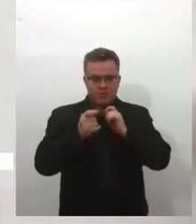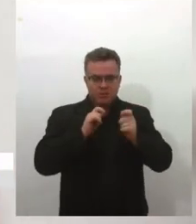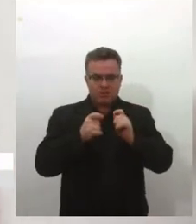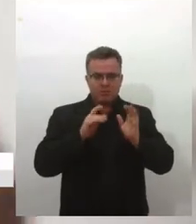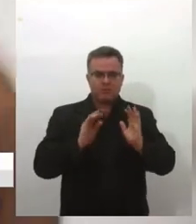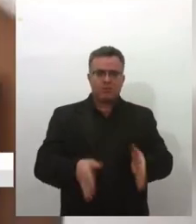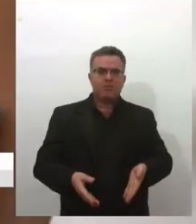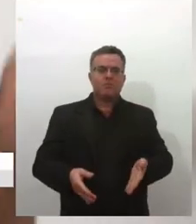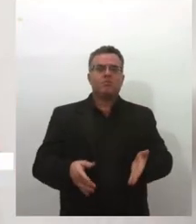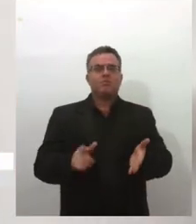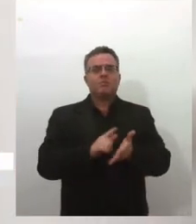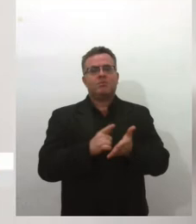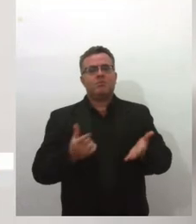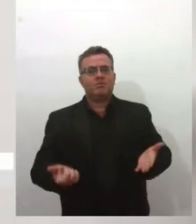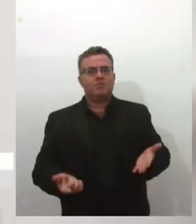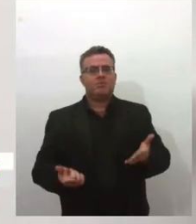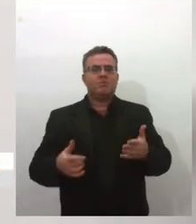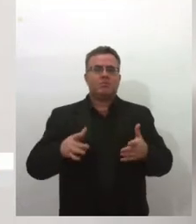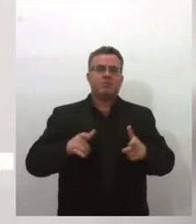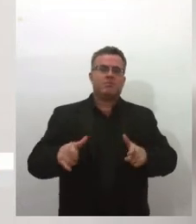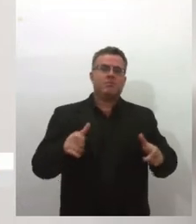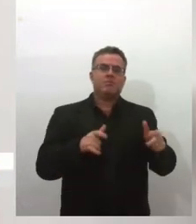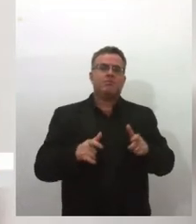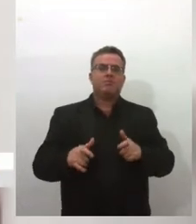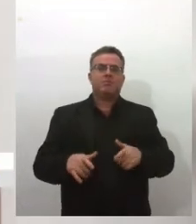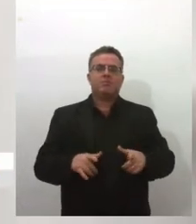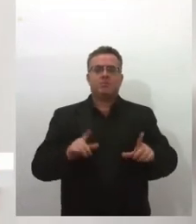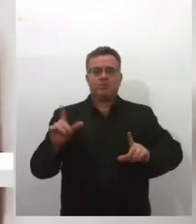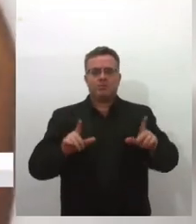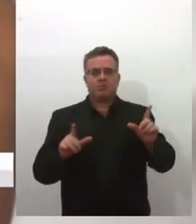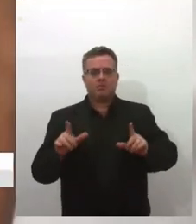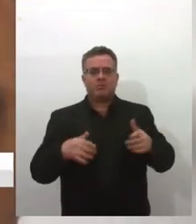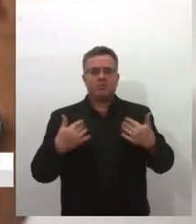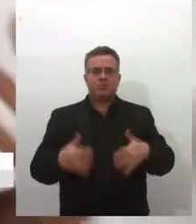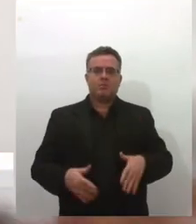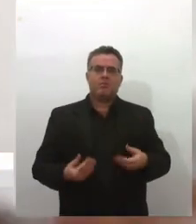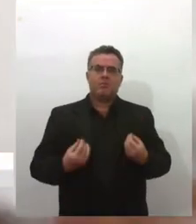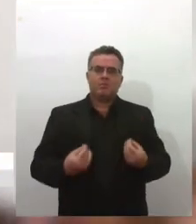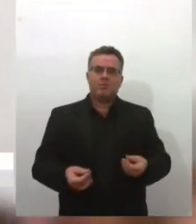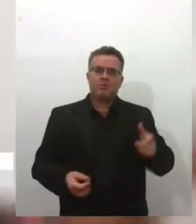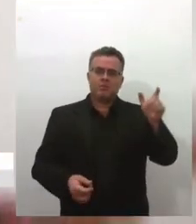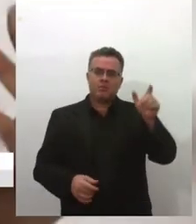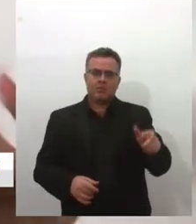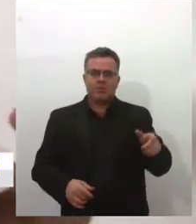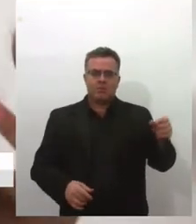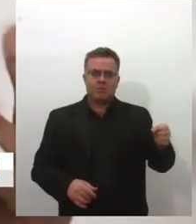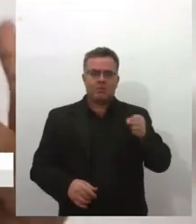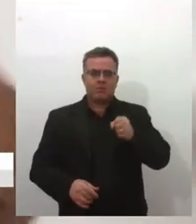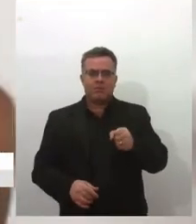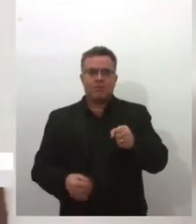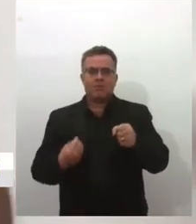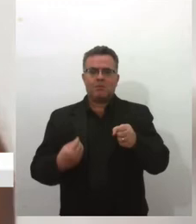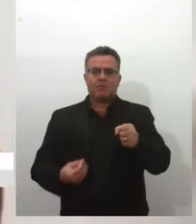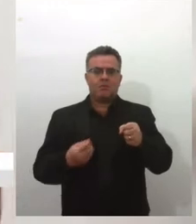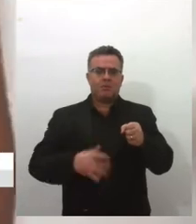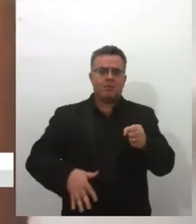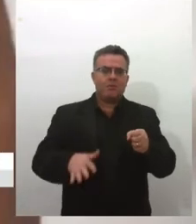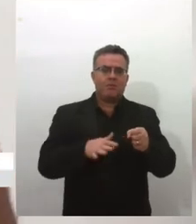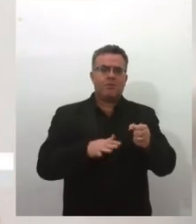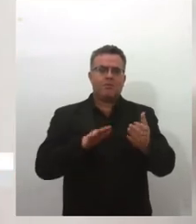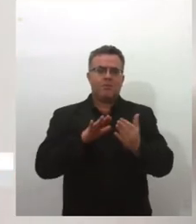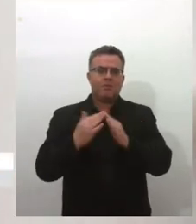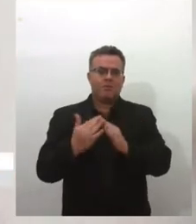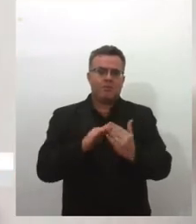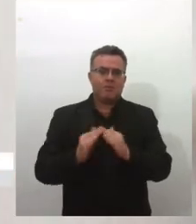bairro, TV também, fazer ao vivo, e as pessoas falam, pô, você é de Cajazeiras, é periferia, entendeu? É uma